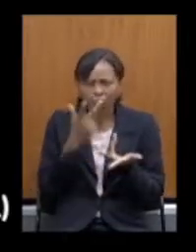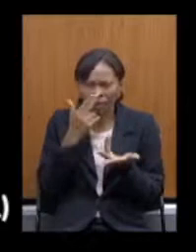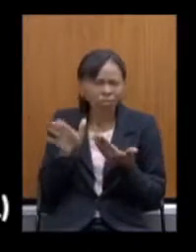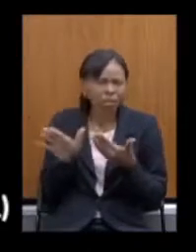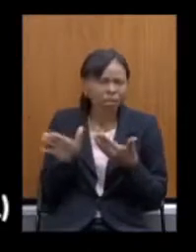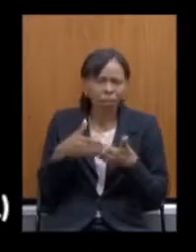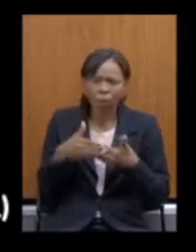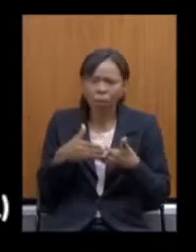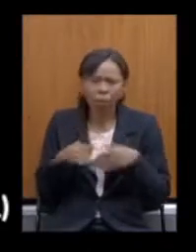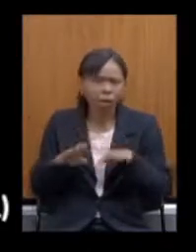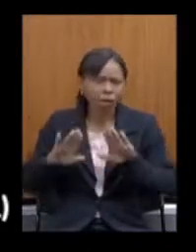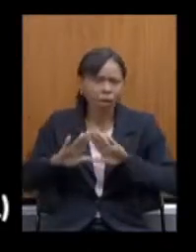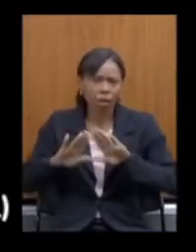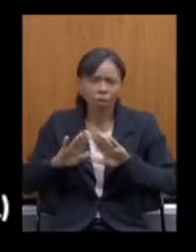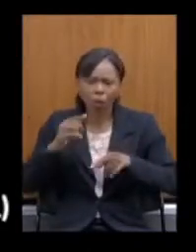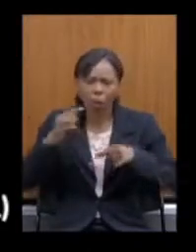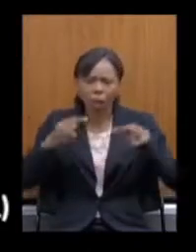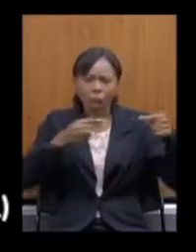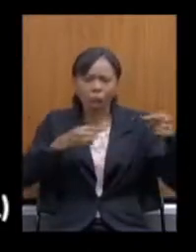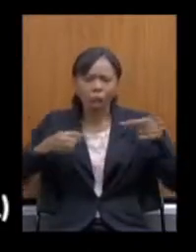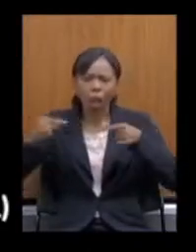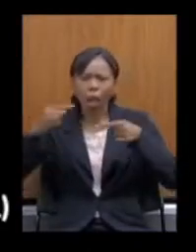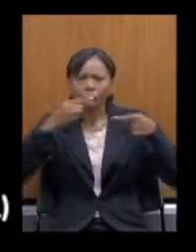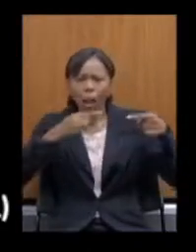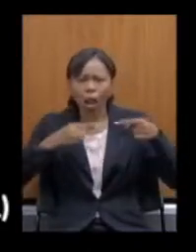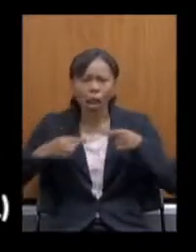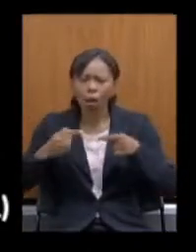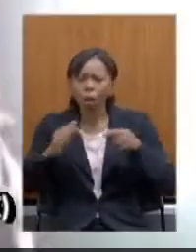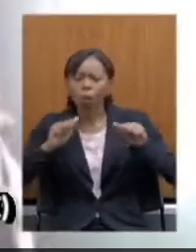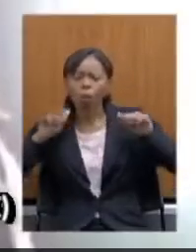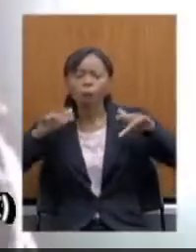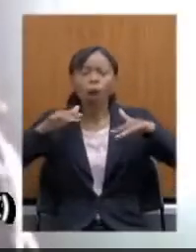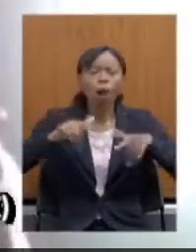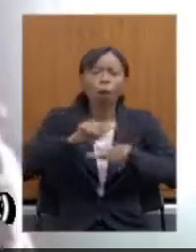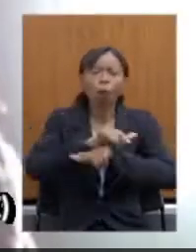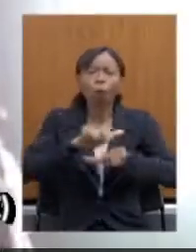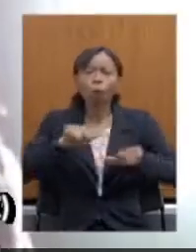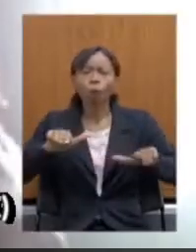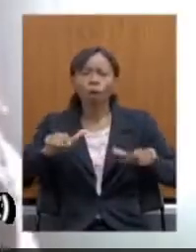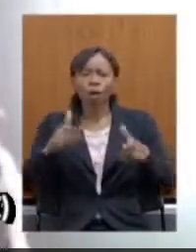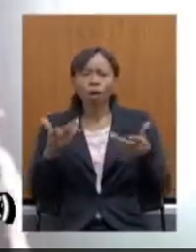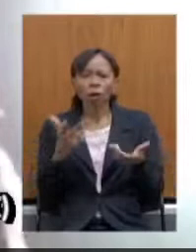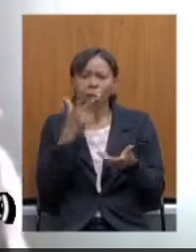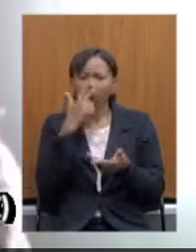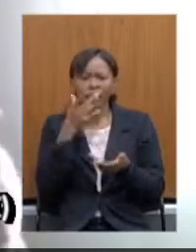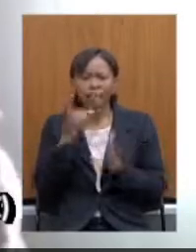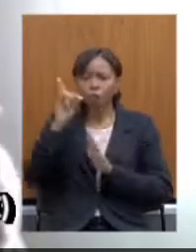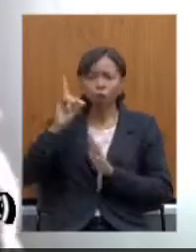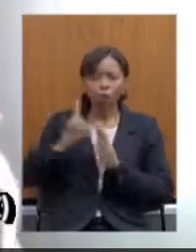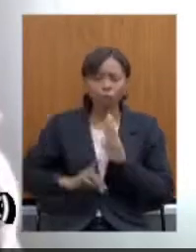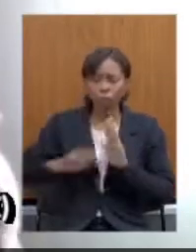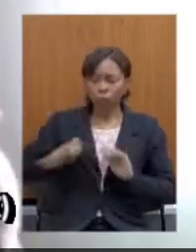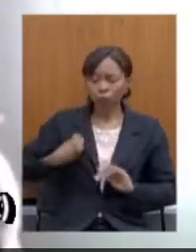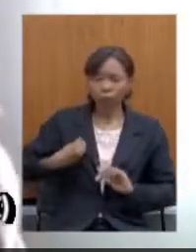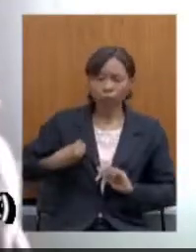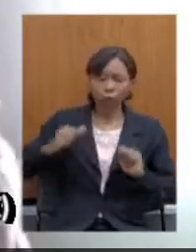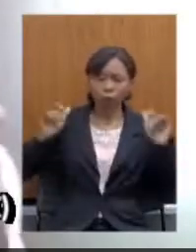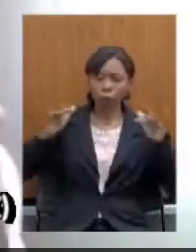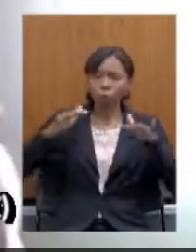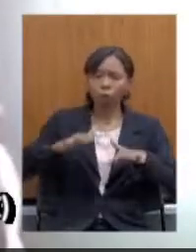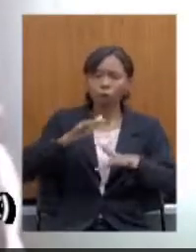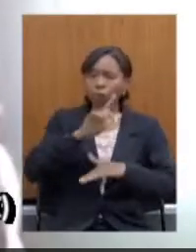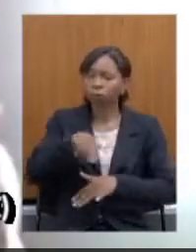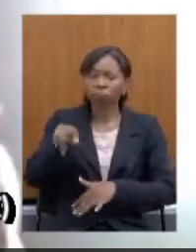debate está sendo tratado um debate sem o povo significa a Assembleia Legislativa está abrindo mão de uma prerrogativa que é a participação e a